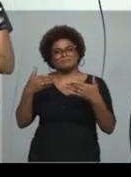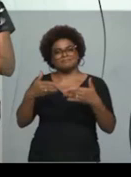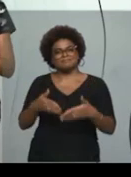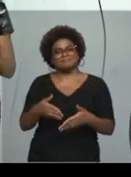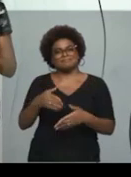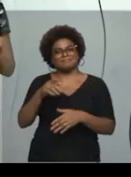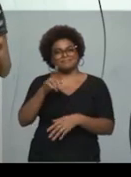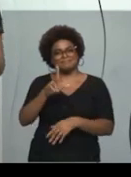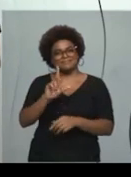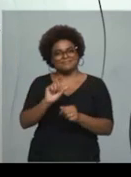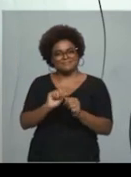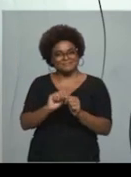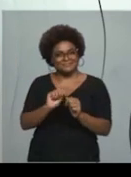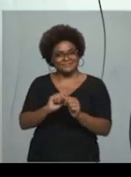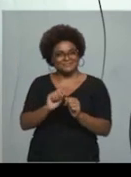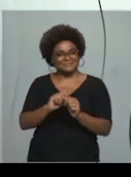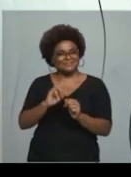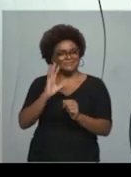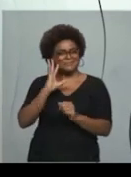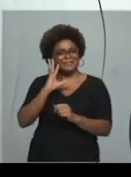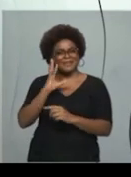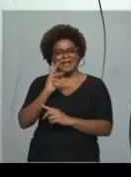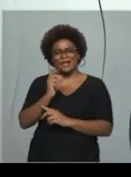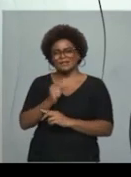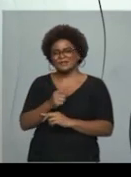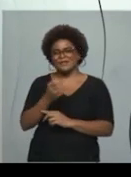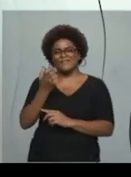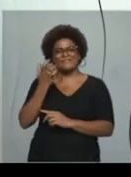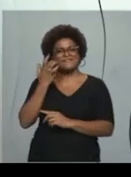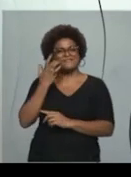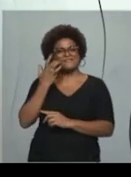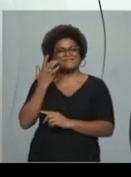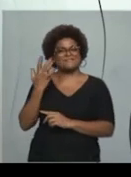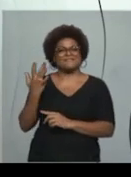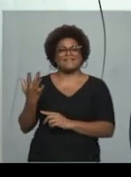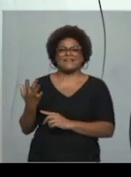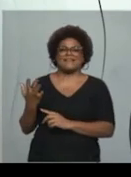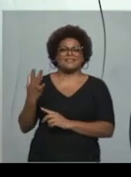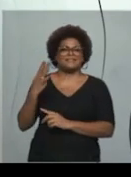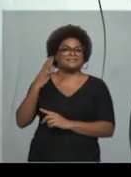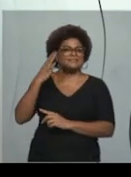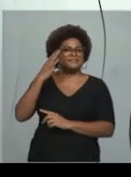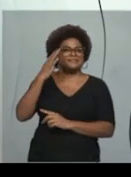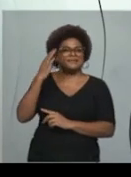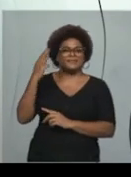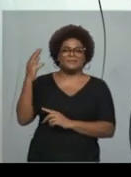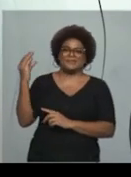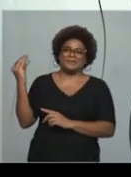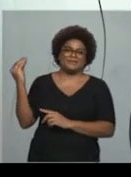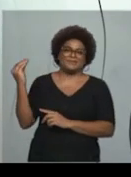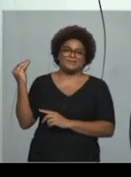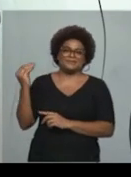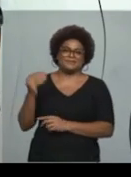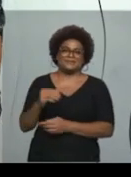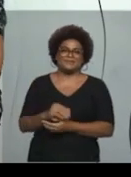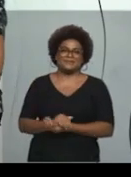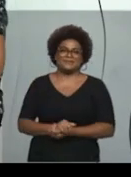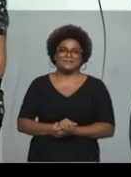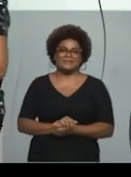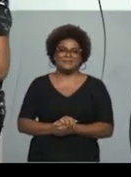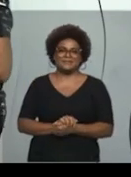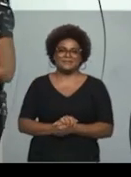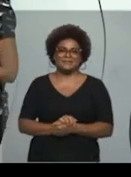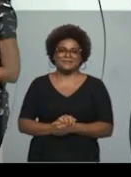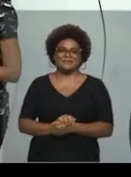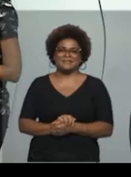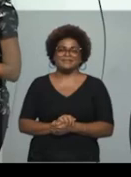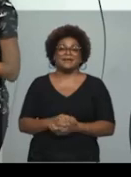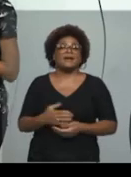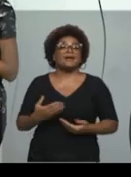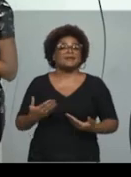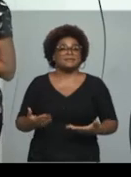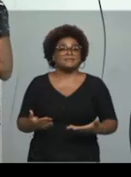vez, você vai resolver isso muito tranquilamente, ok? Então, é importante que você